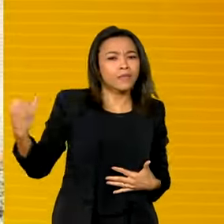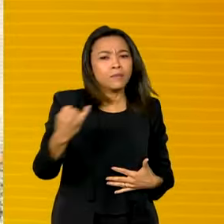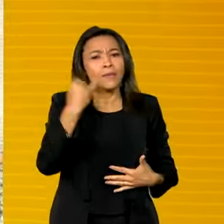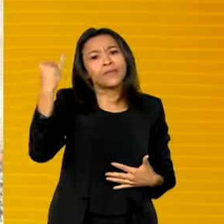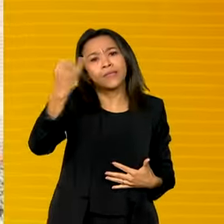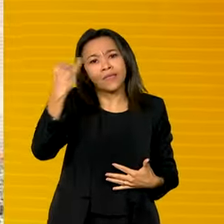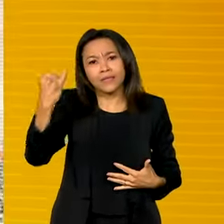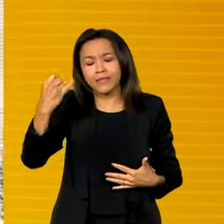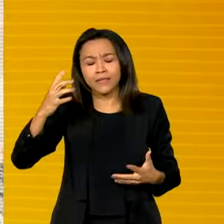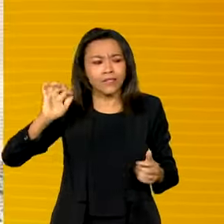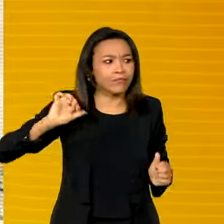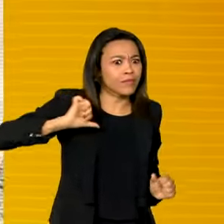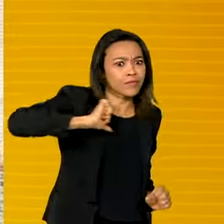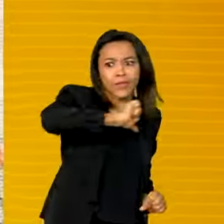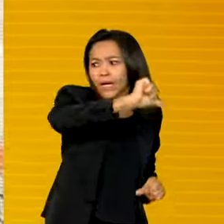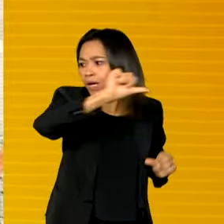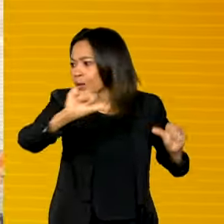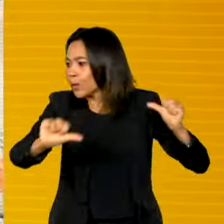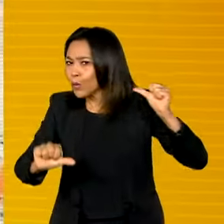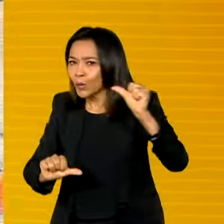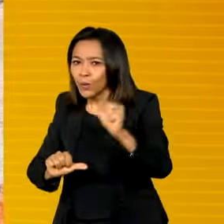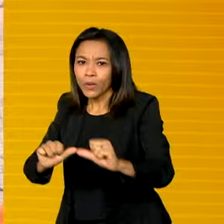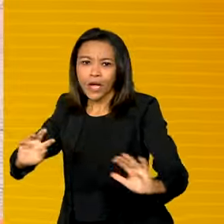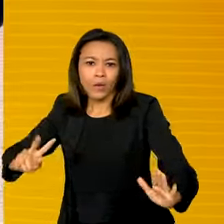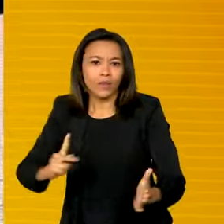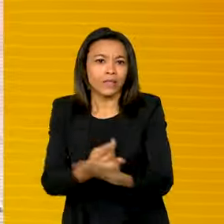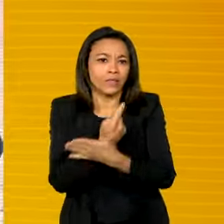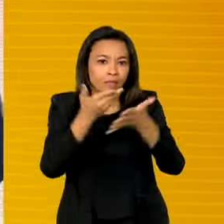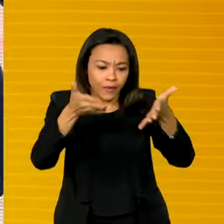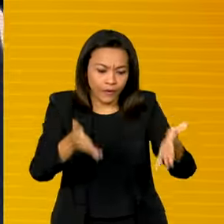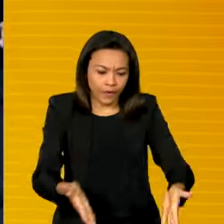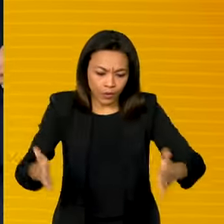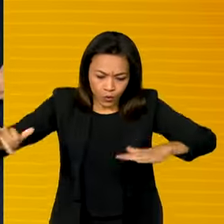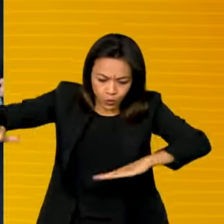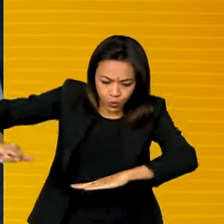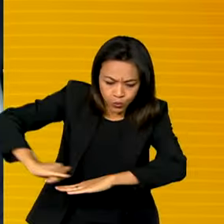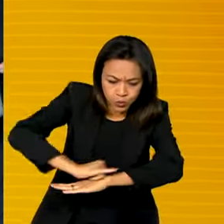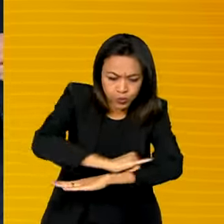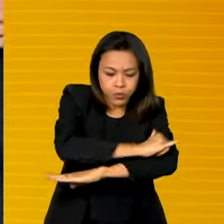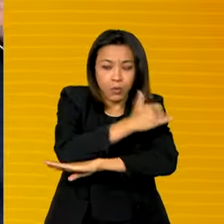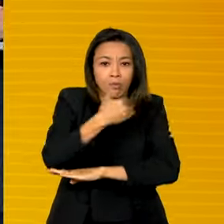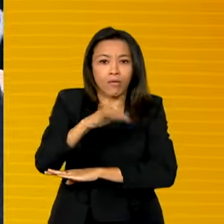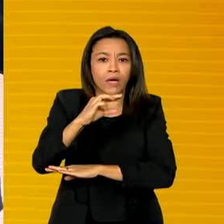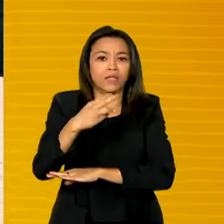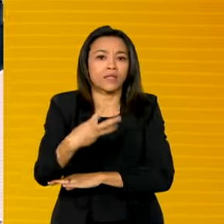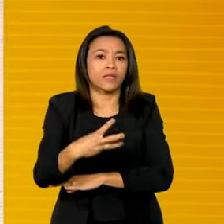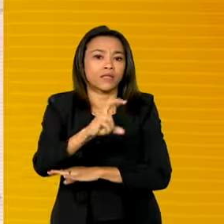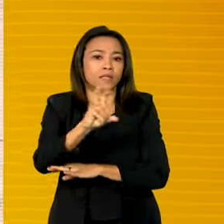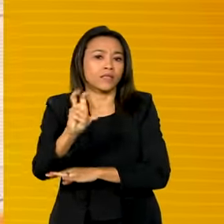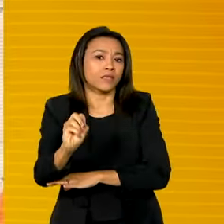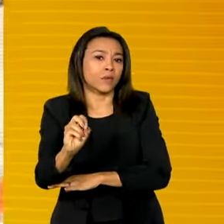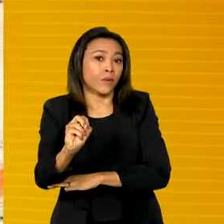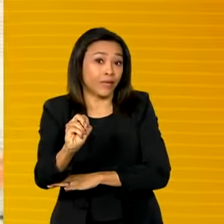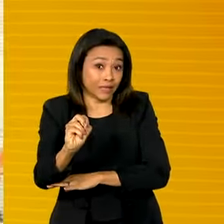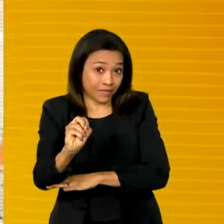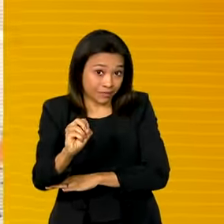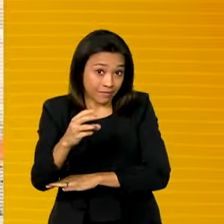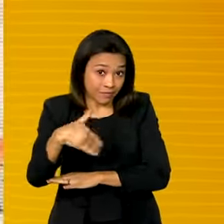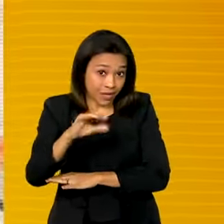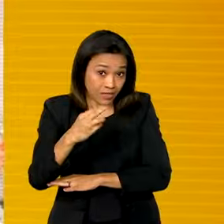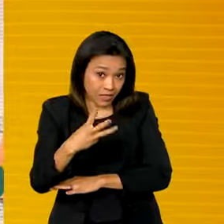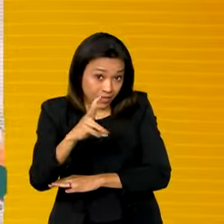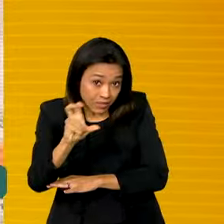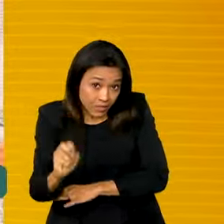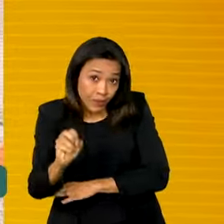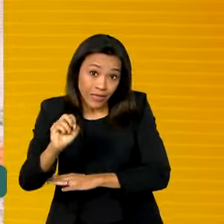transformações que foram feitas no aeroporto, uma obra que gerou mais de 350 empregos, uma obra que